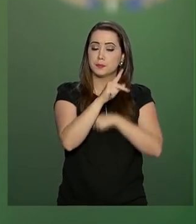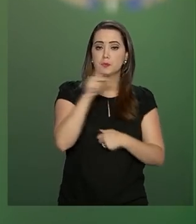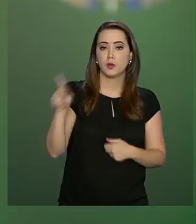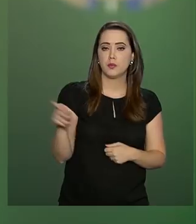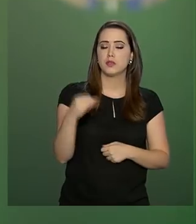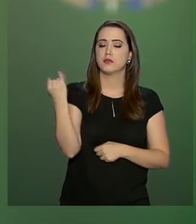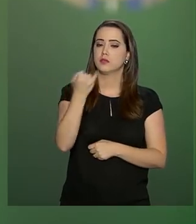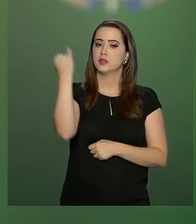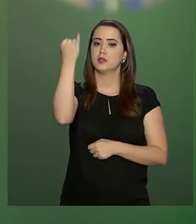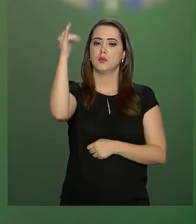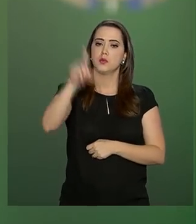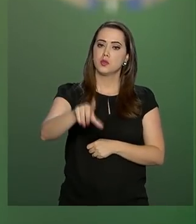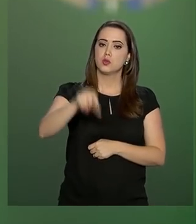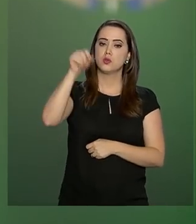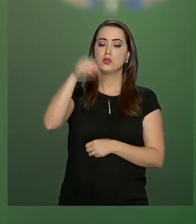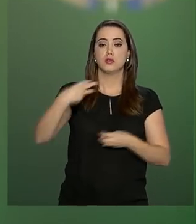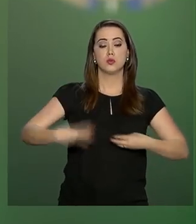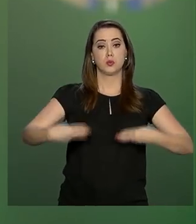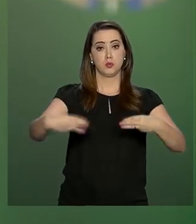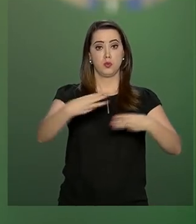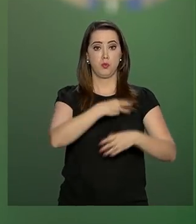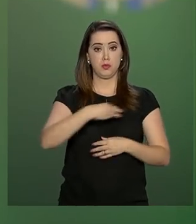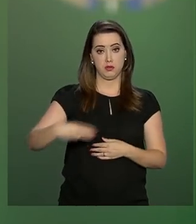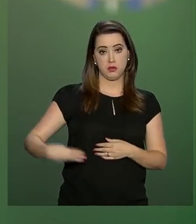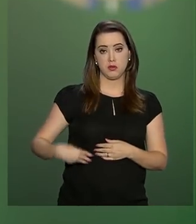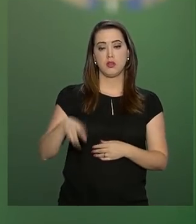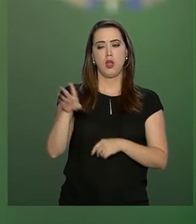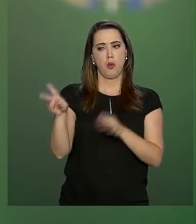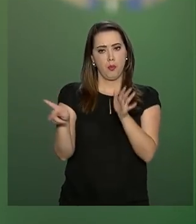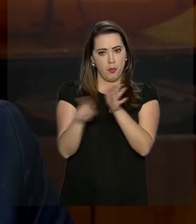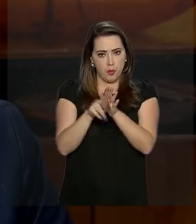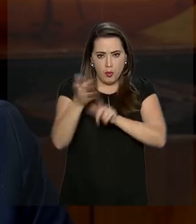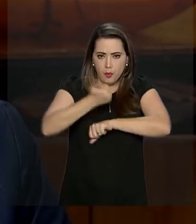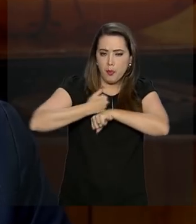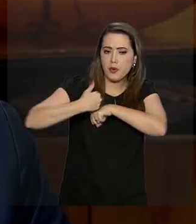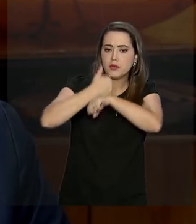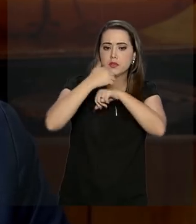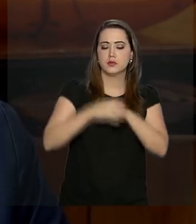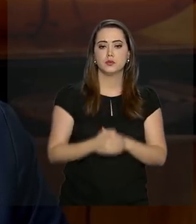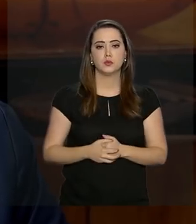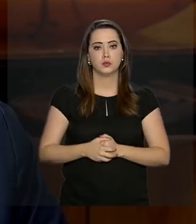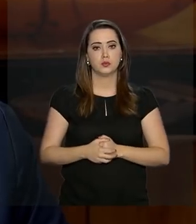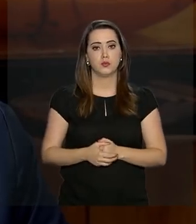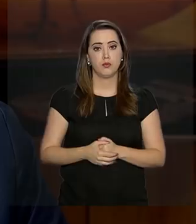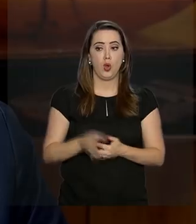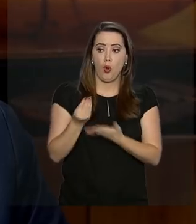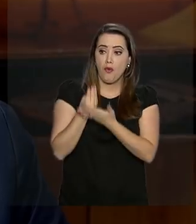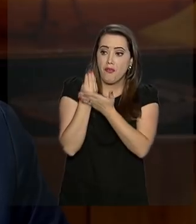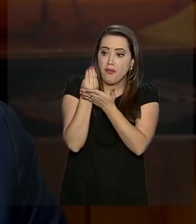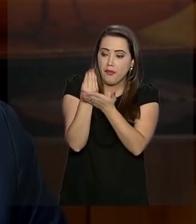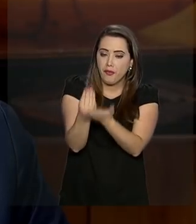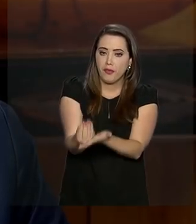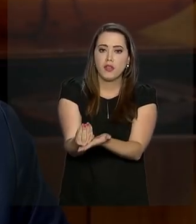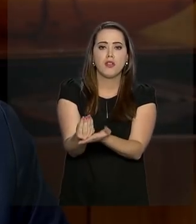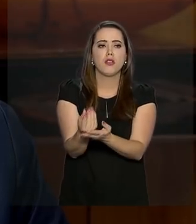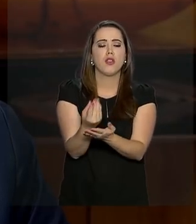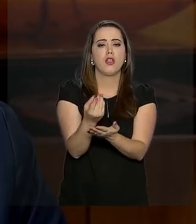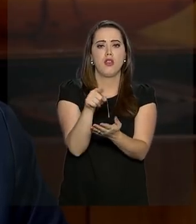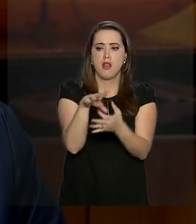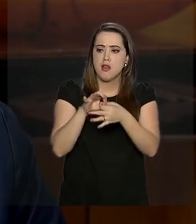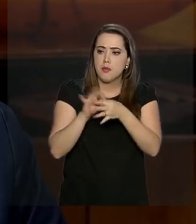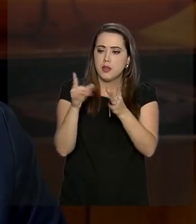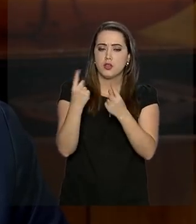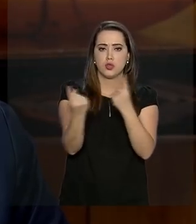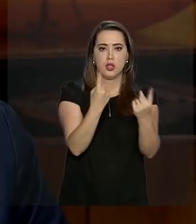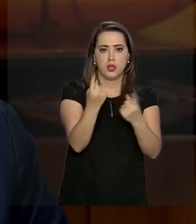destacou a escolha dos ministros por critérios técnicos. Dei carta branca a eles para ajudar a cada um, fazer o